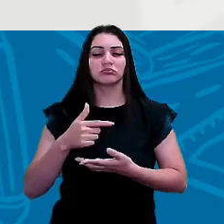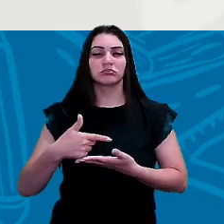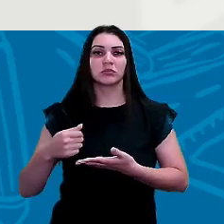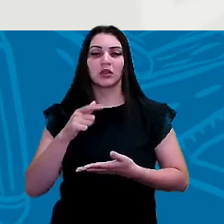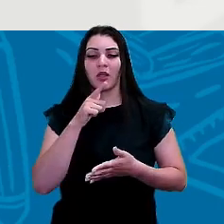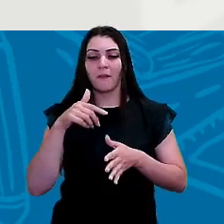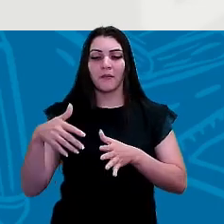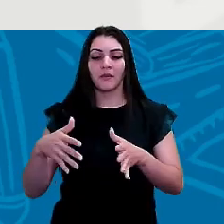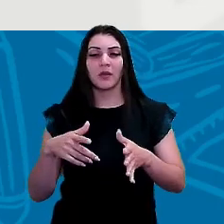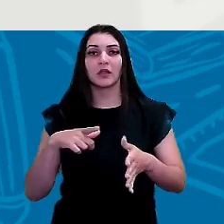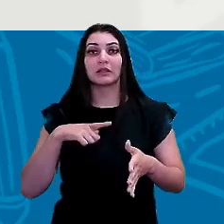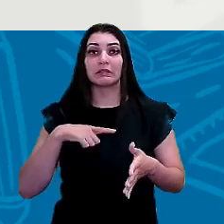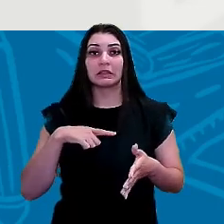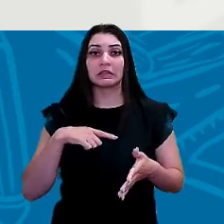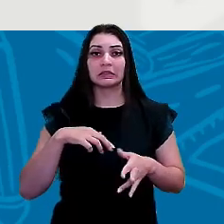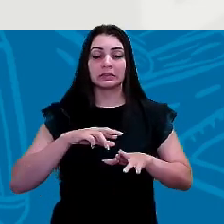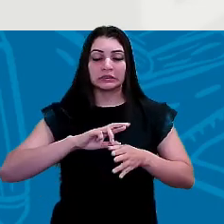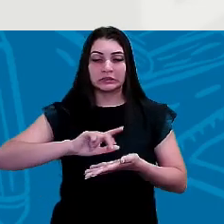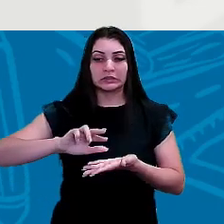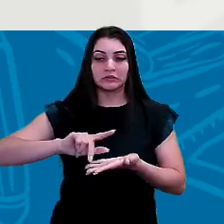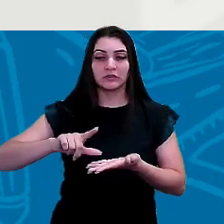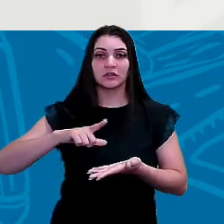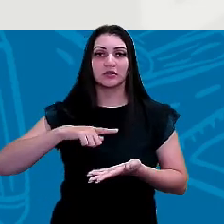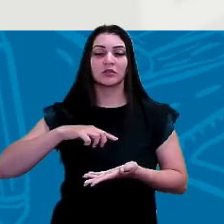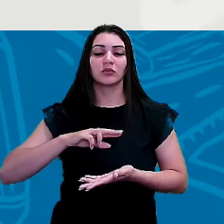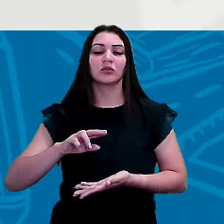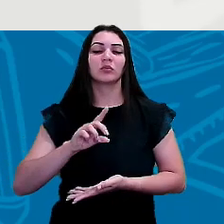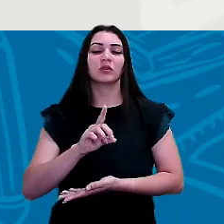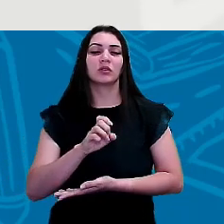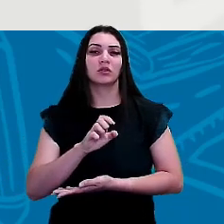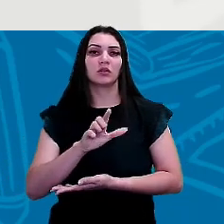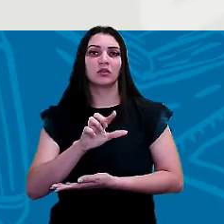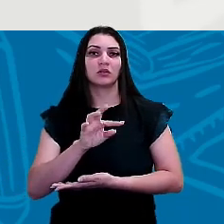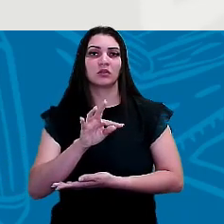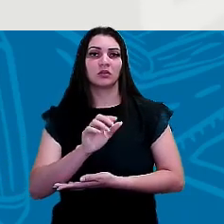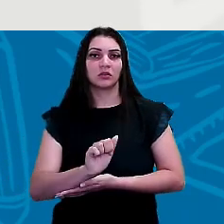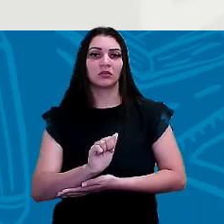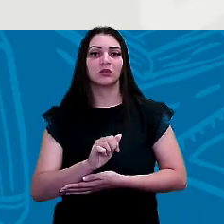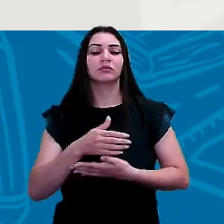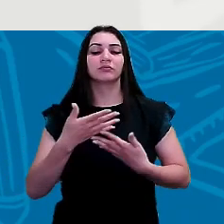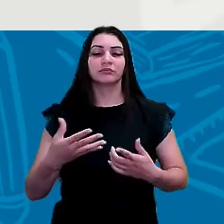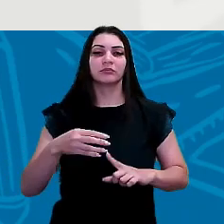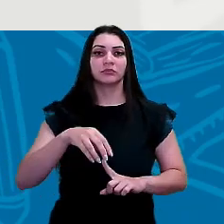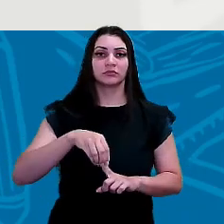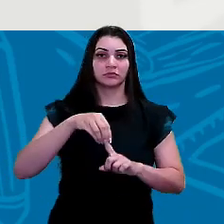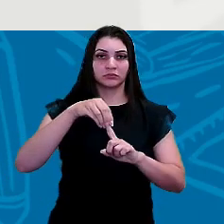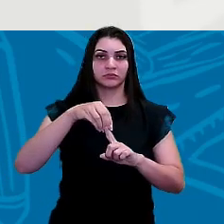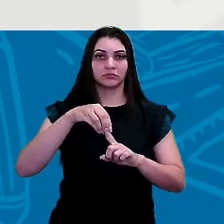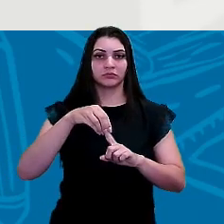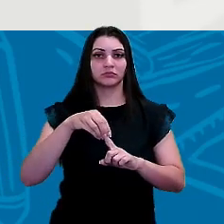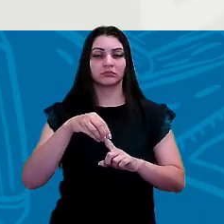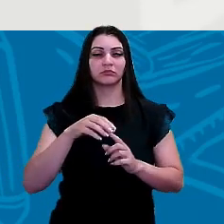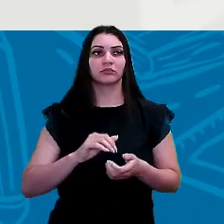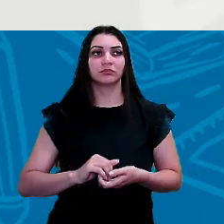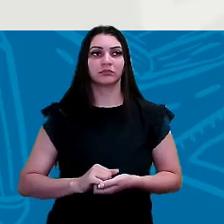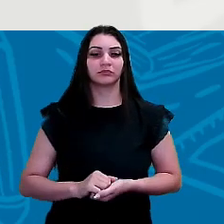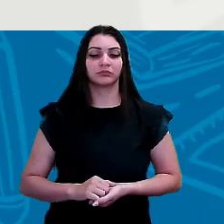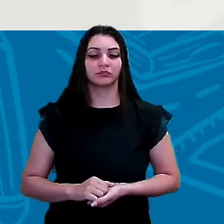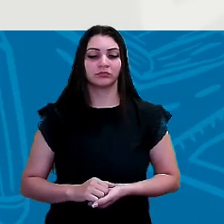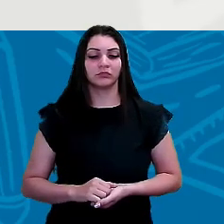quando são várias a gente chama de delta ok? então os principais né? fato né?